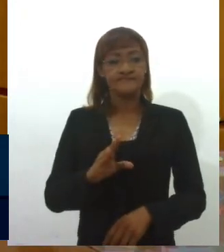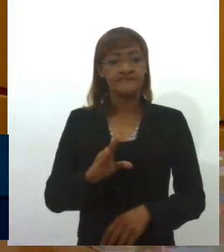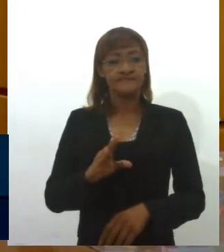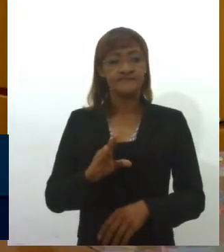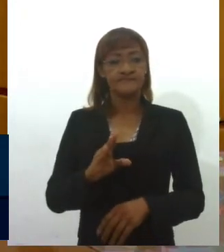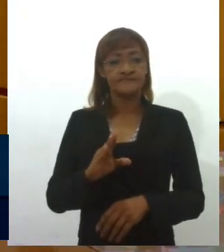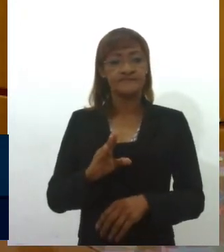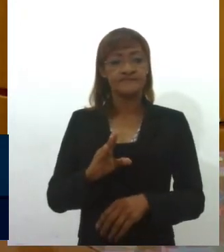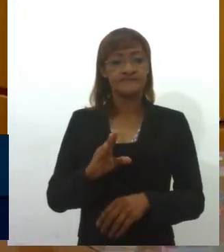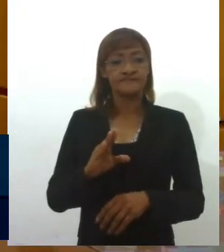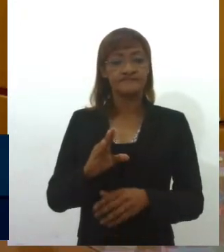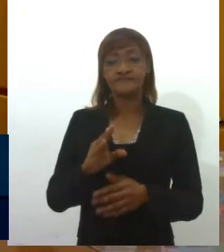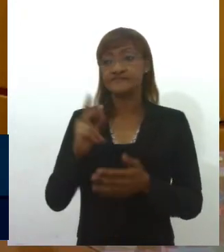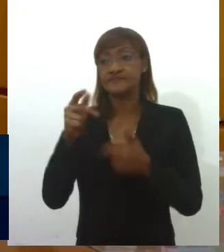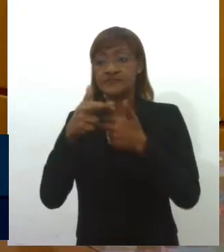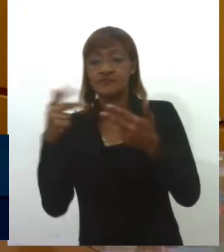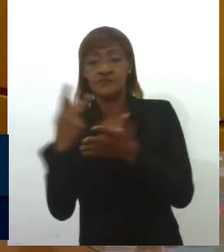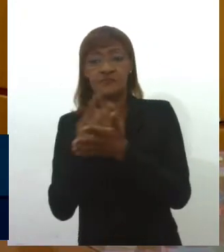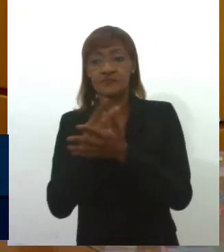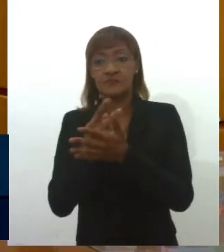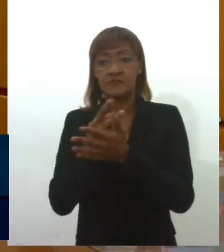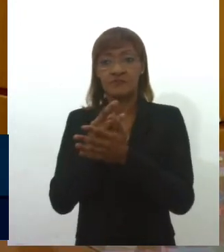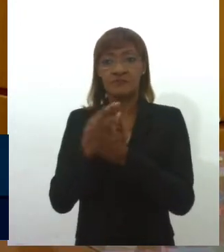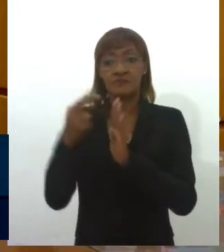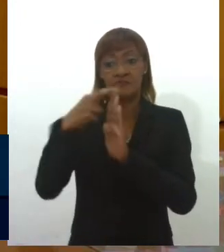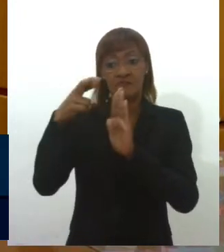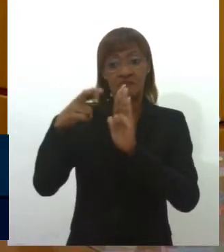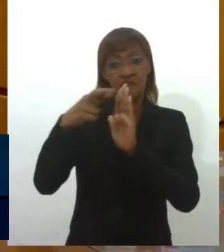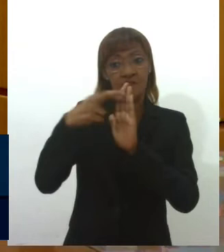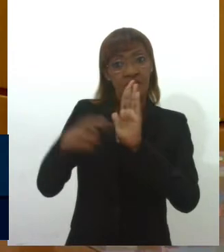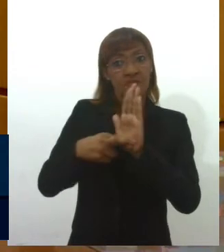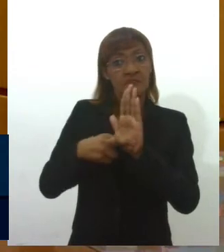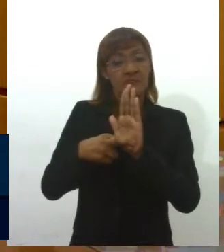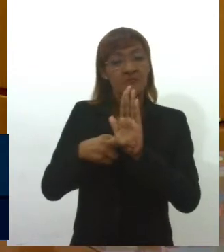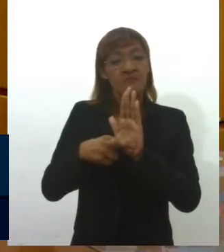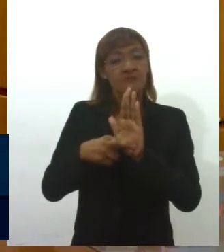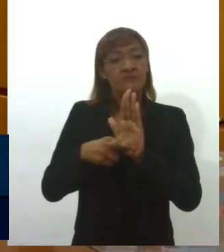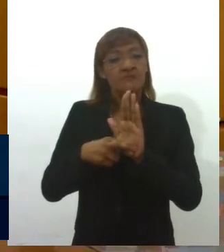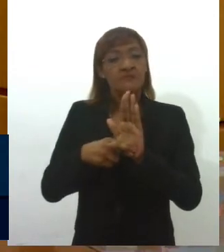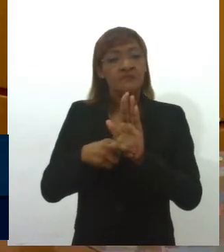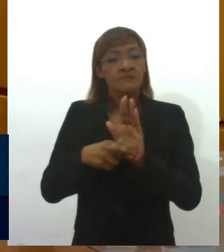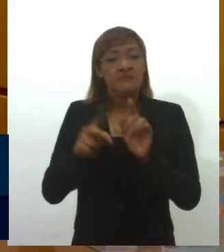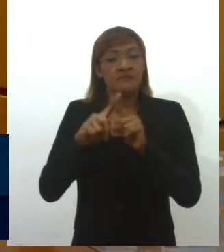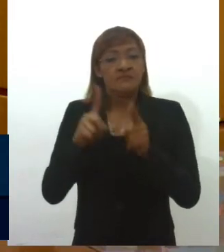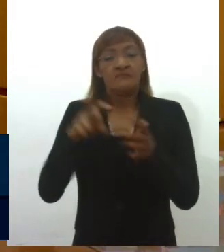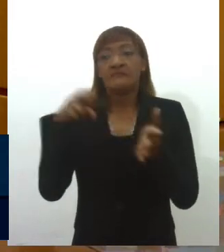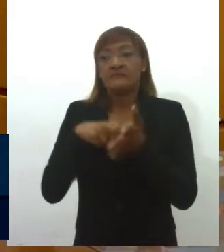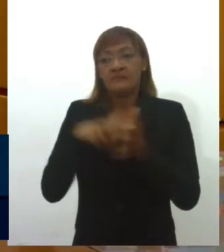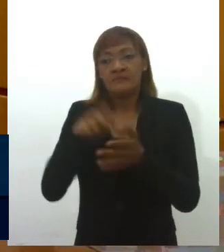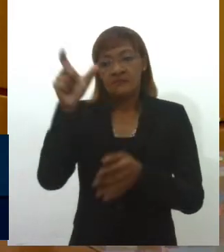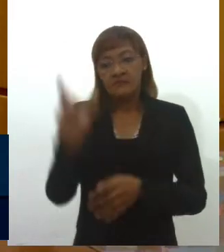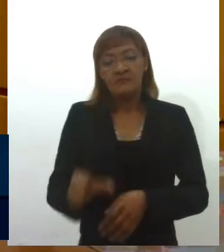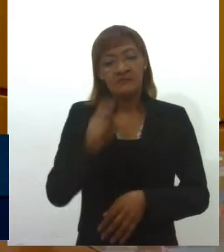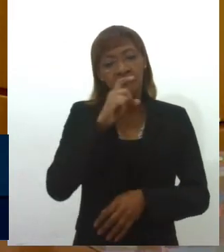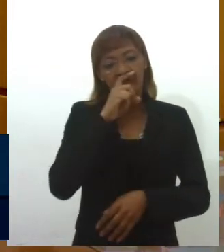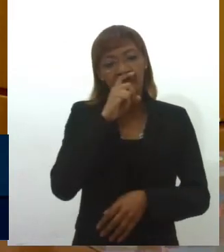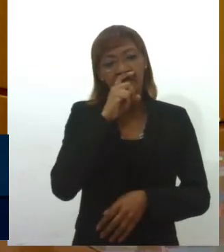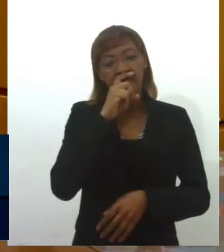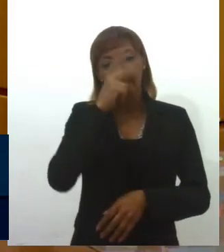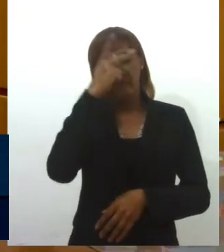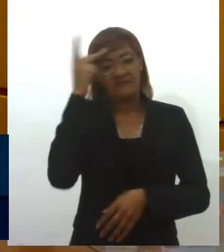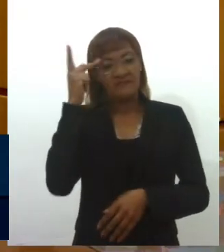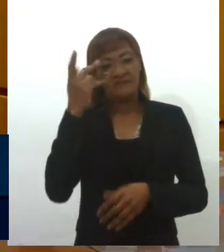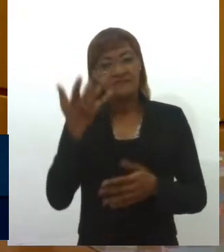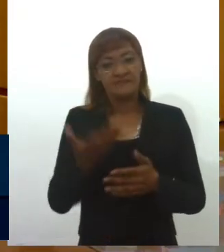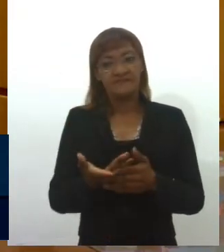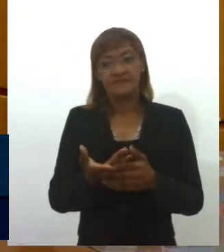os cidadãos se organizavam e a pena que era aplicada para essa pessoa era a pena de ostracismo, ela tinha que